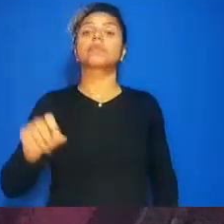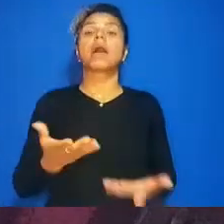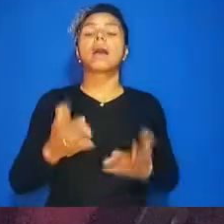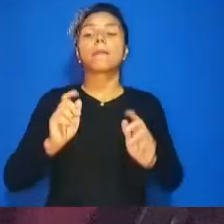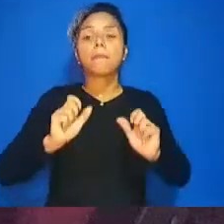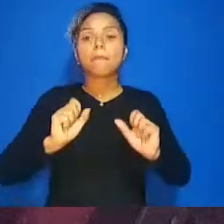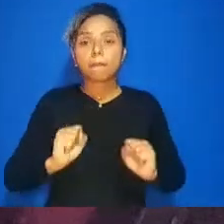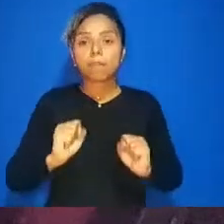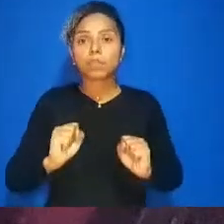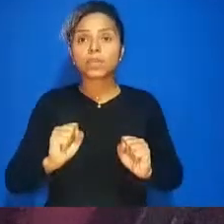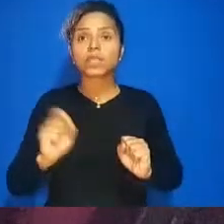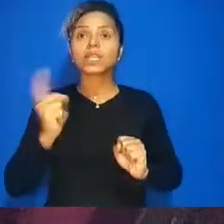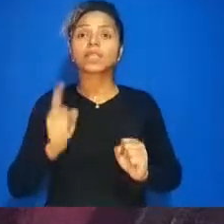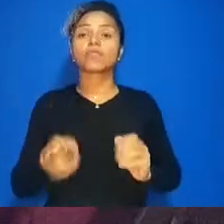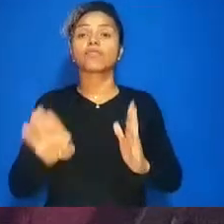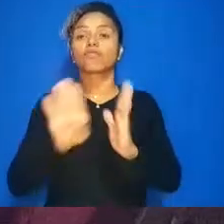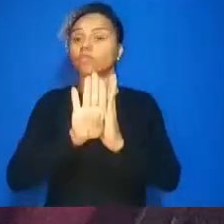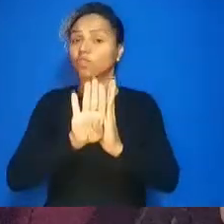fechamento